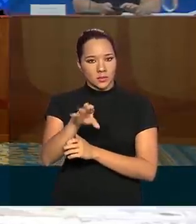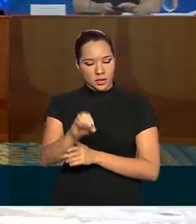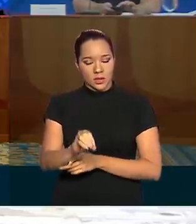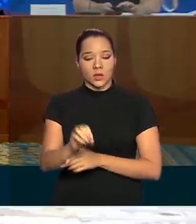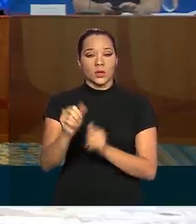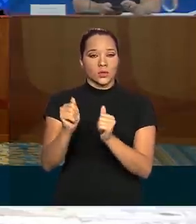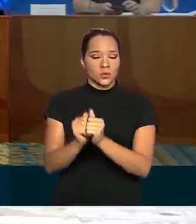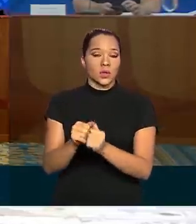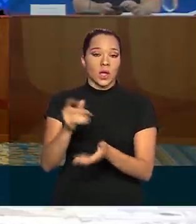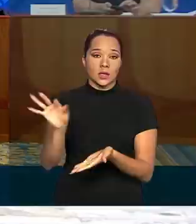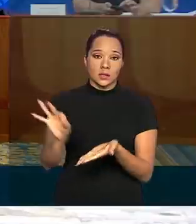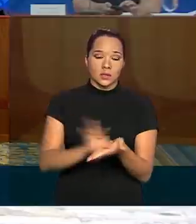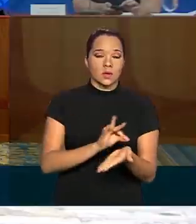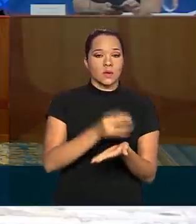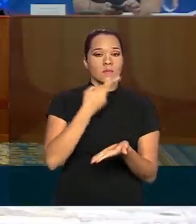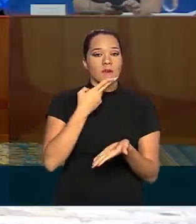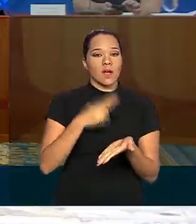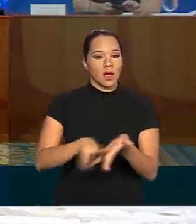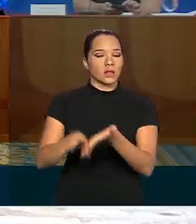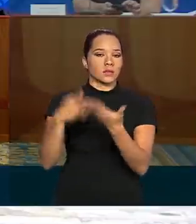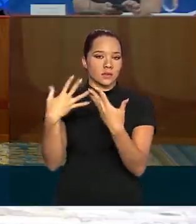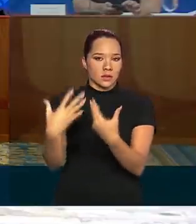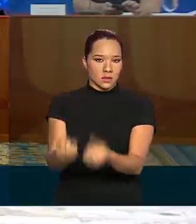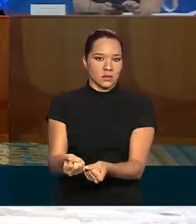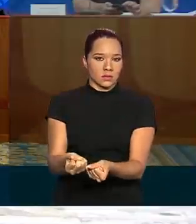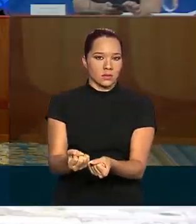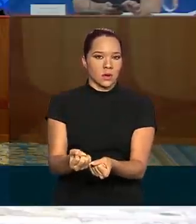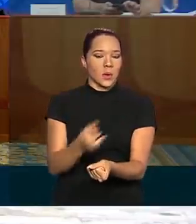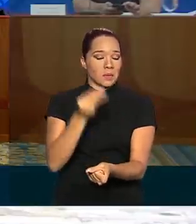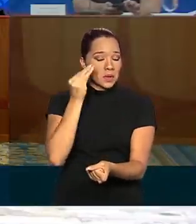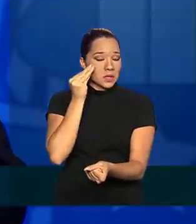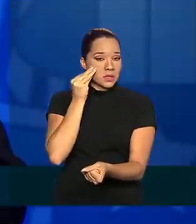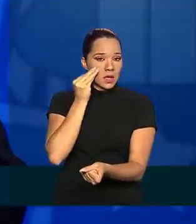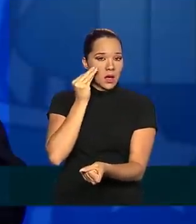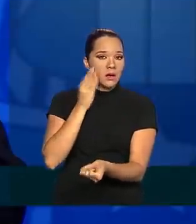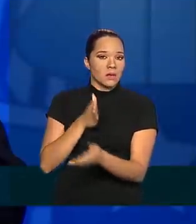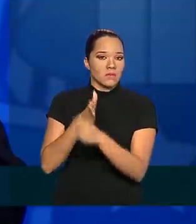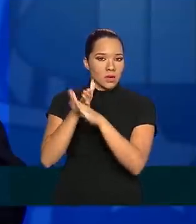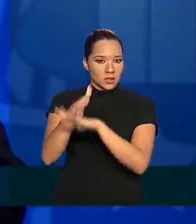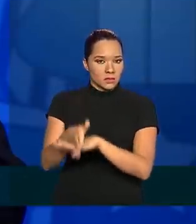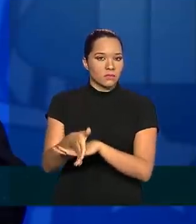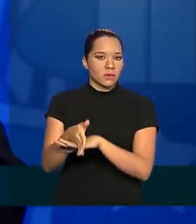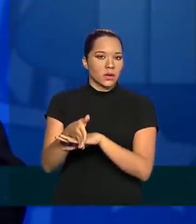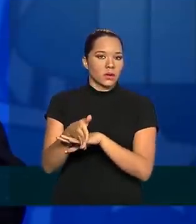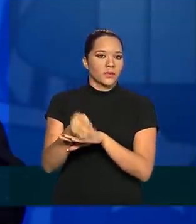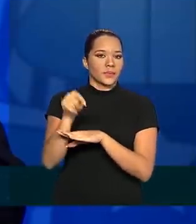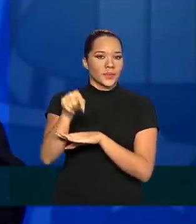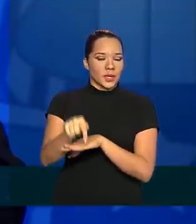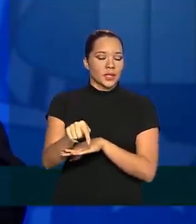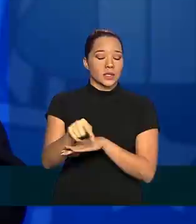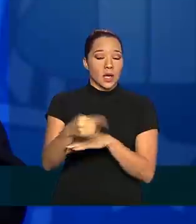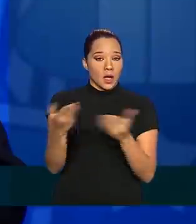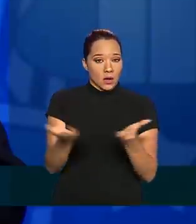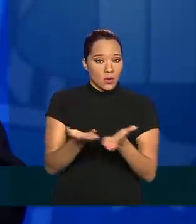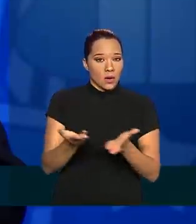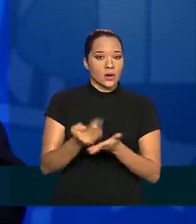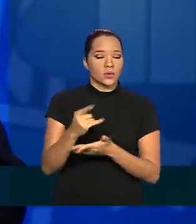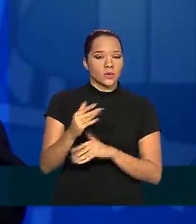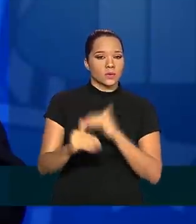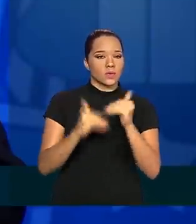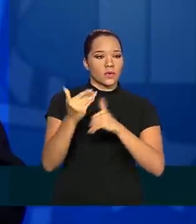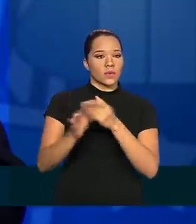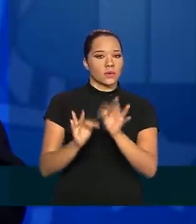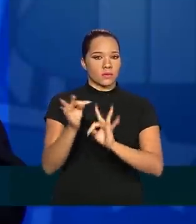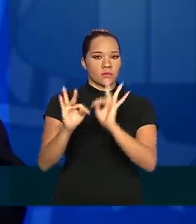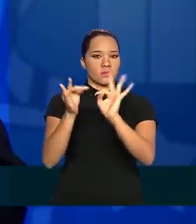assinamos uma carta de aceitação, uma carta de intenção para participar dessa, a partir de agora, do desenvolvimento